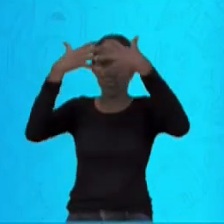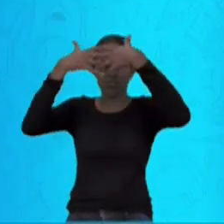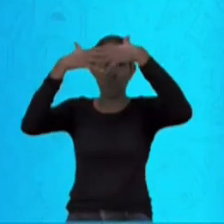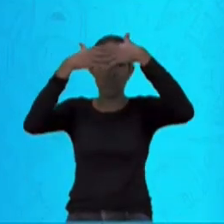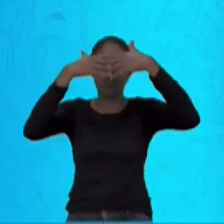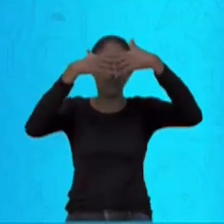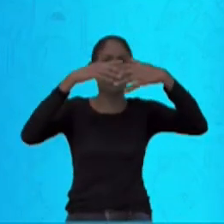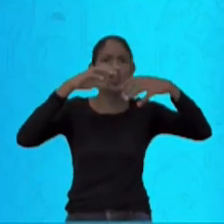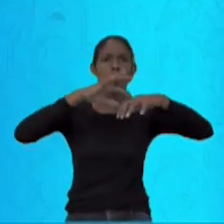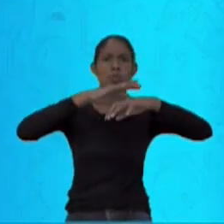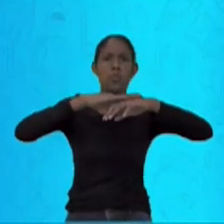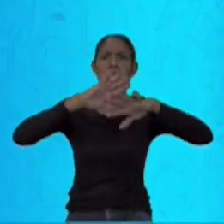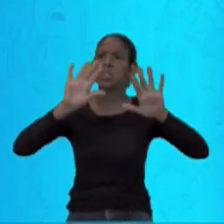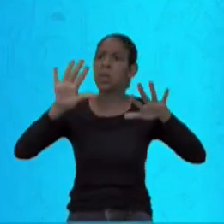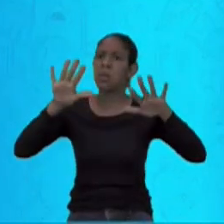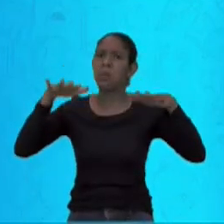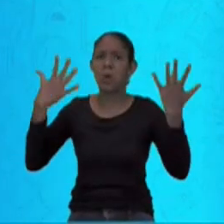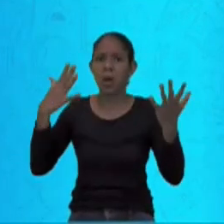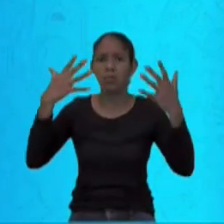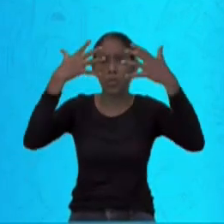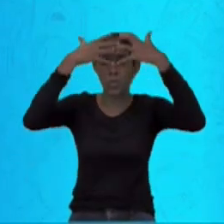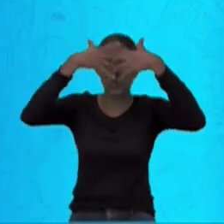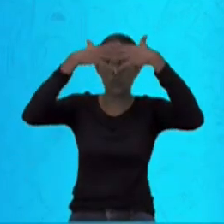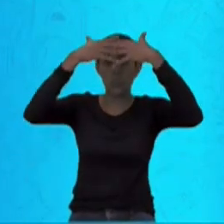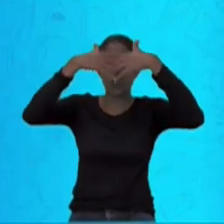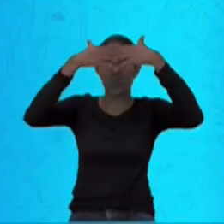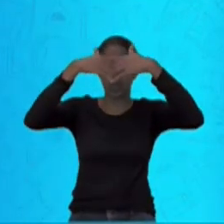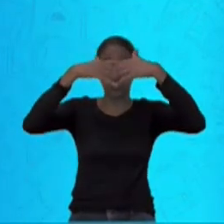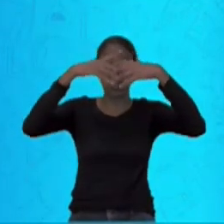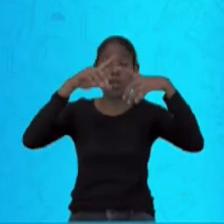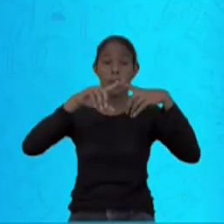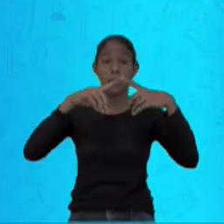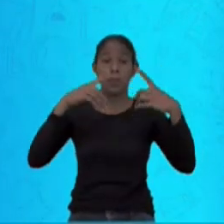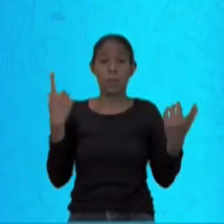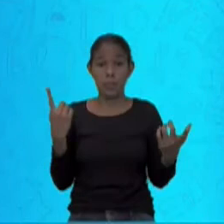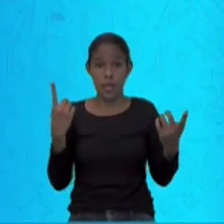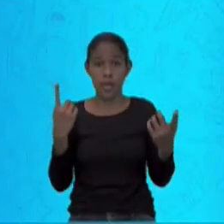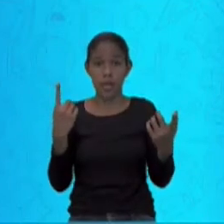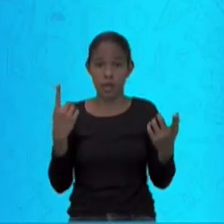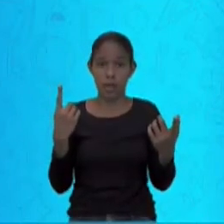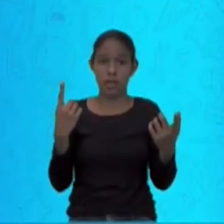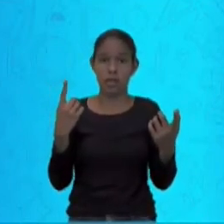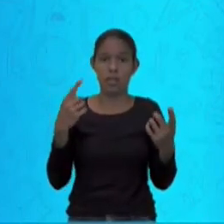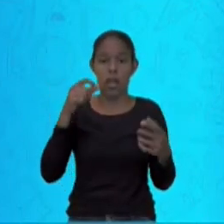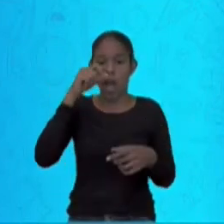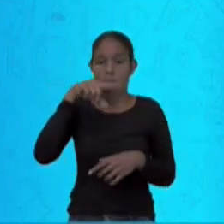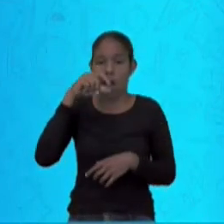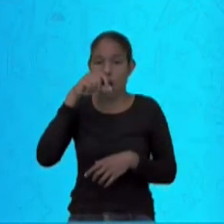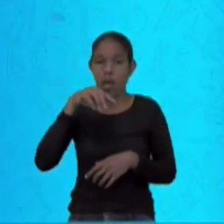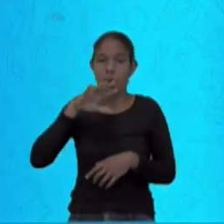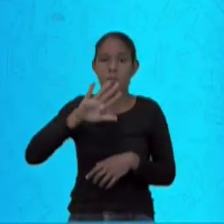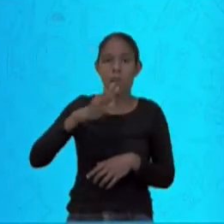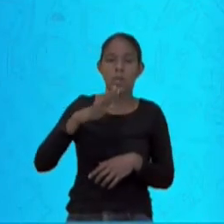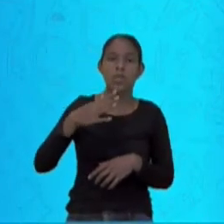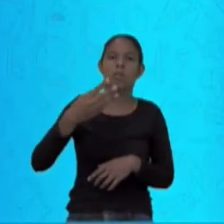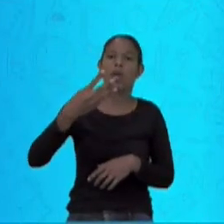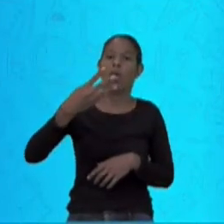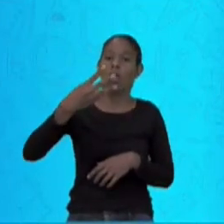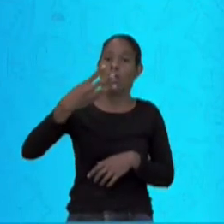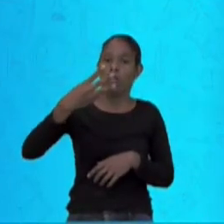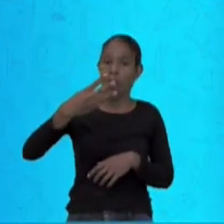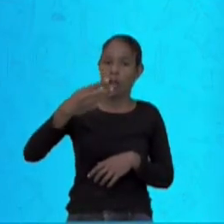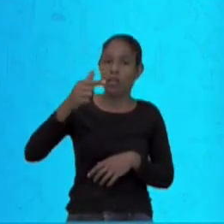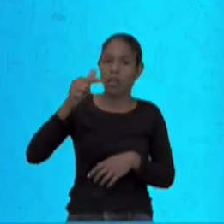curta temperatura. 37, 37,5, 38, mas dificilmente as pessoas chegam no processo gripal